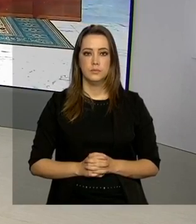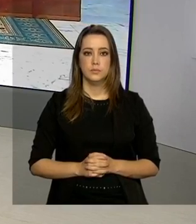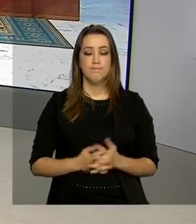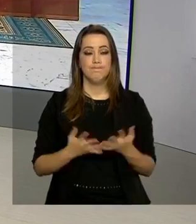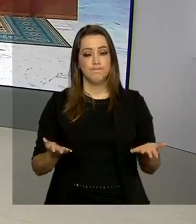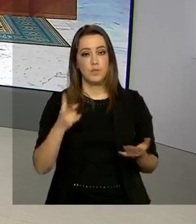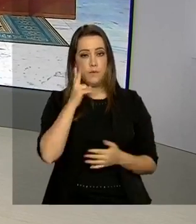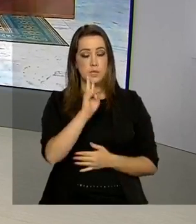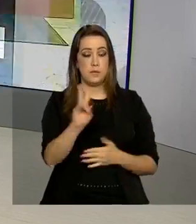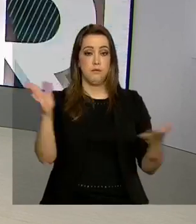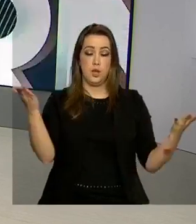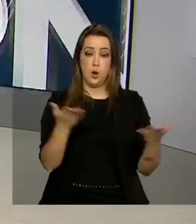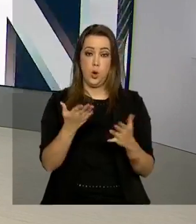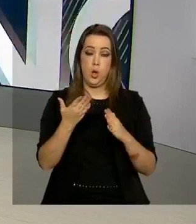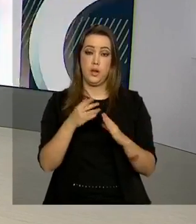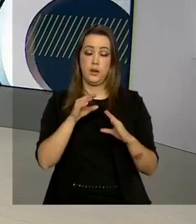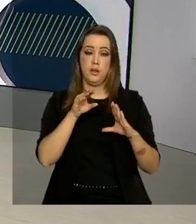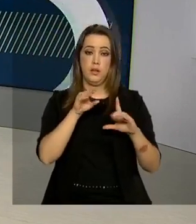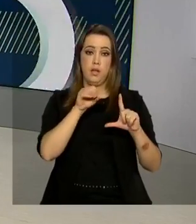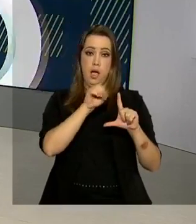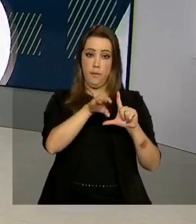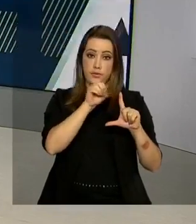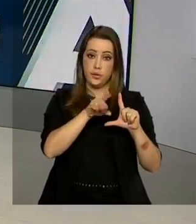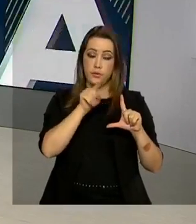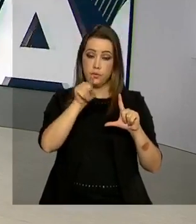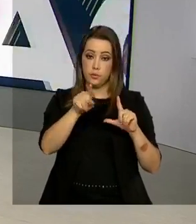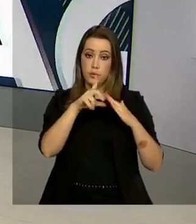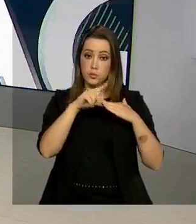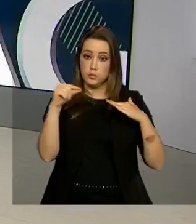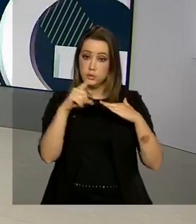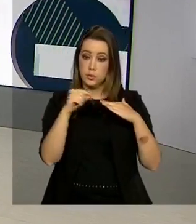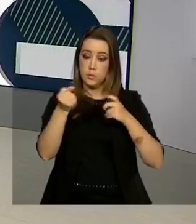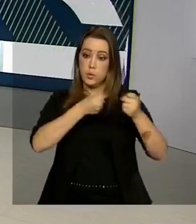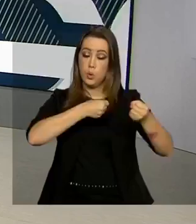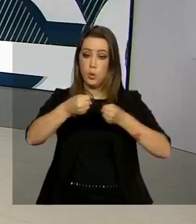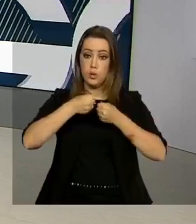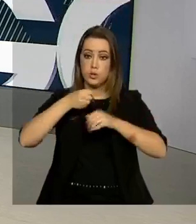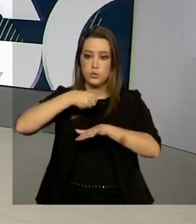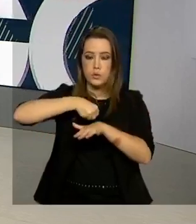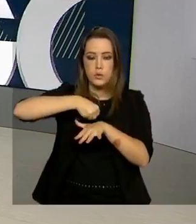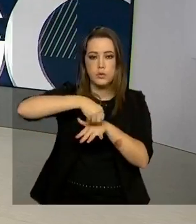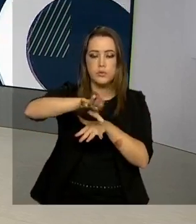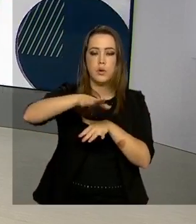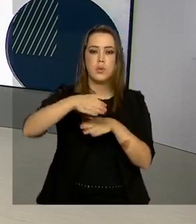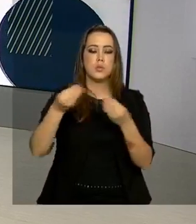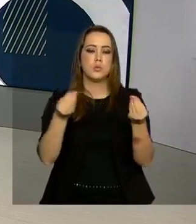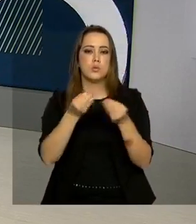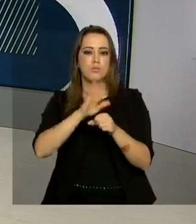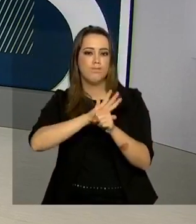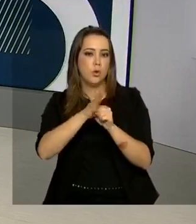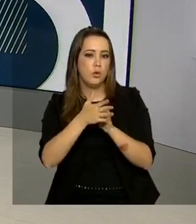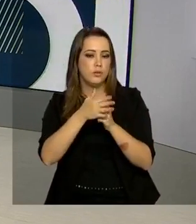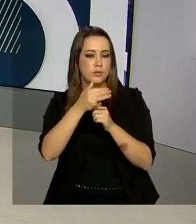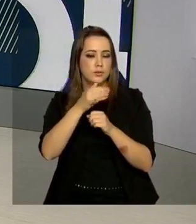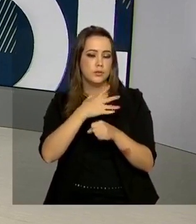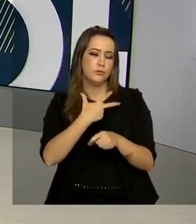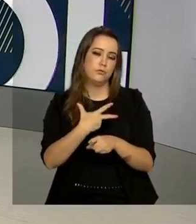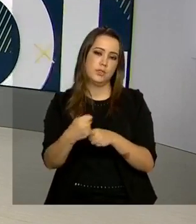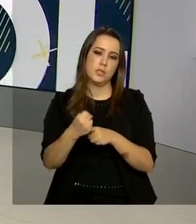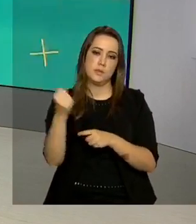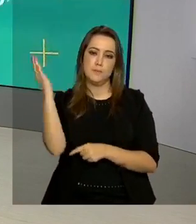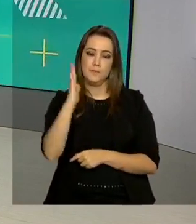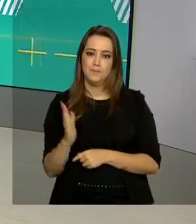tá aí você acompanhou ao vivo do Palácio do Planalto coletiva com informações sobre o enfrentamento ao coronavírus no Brasil